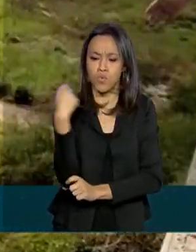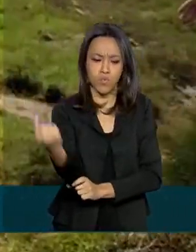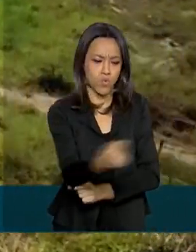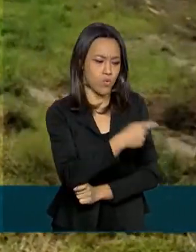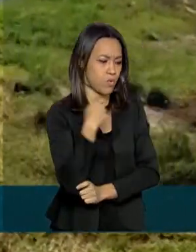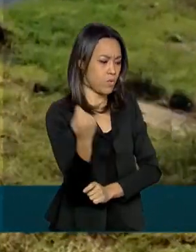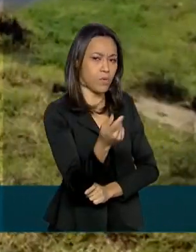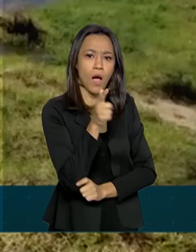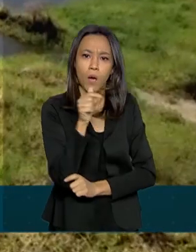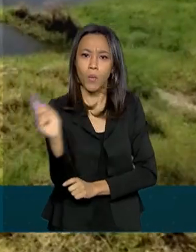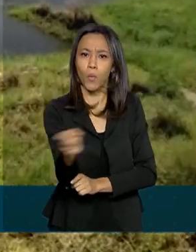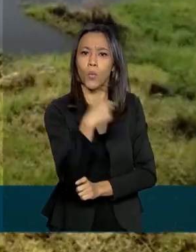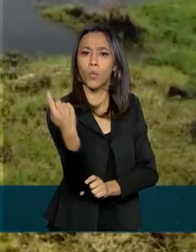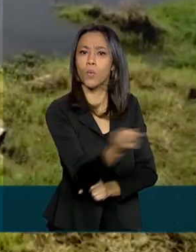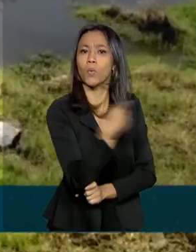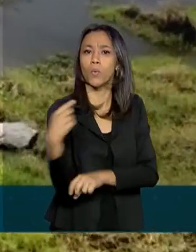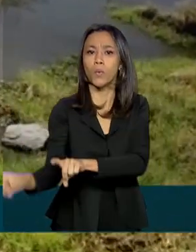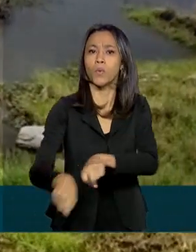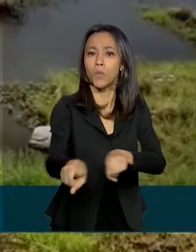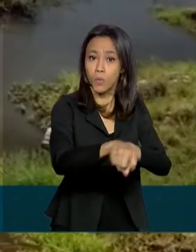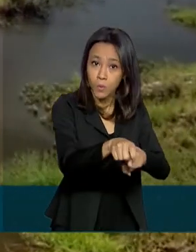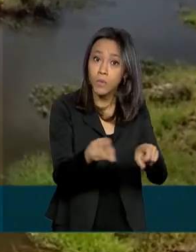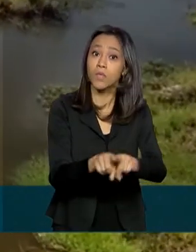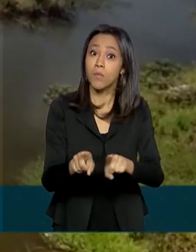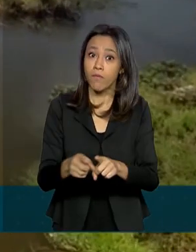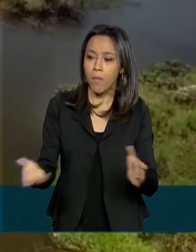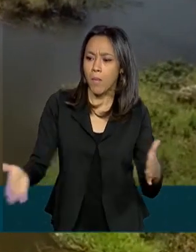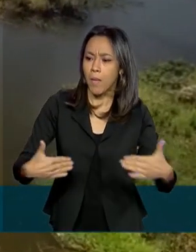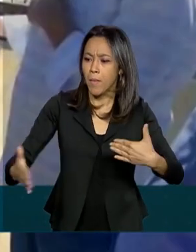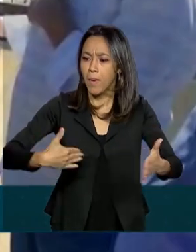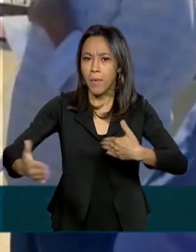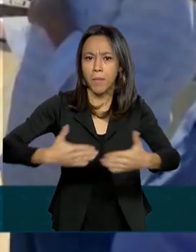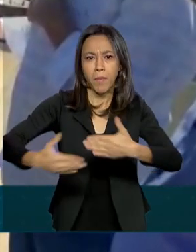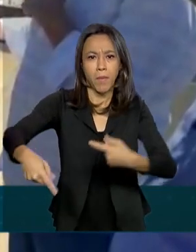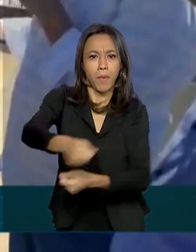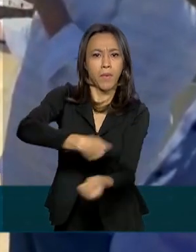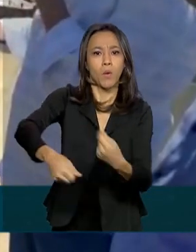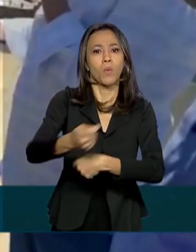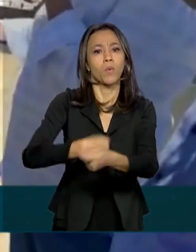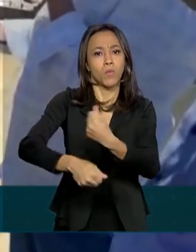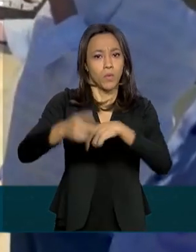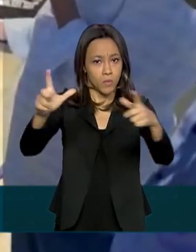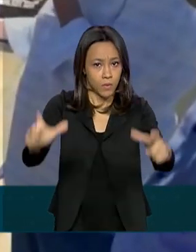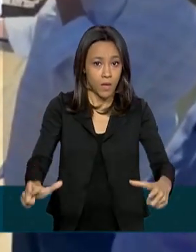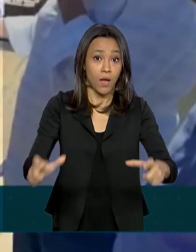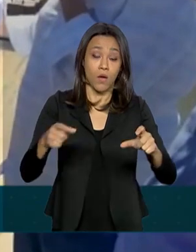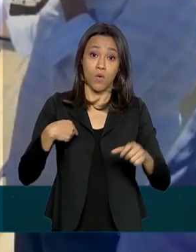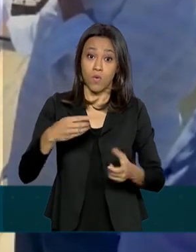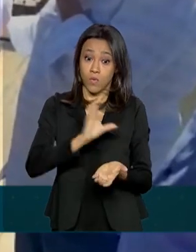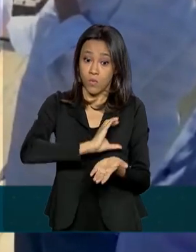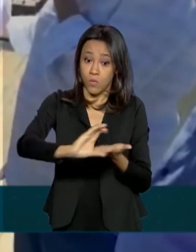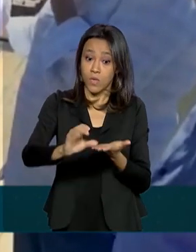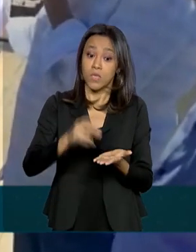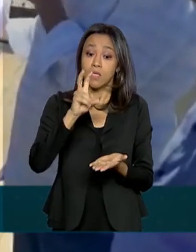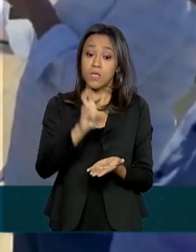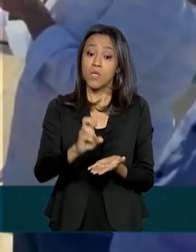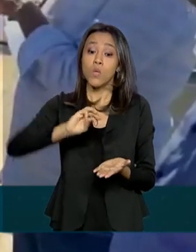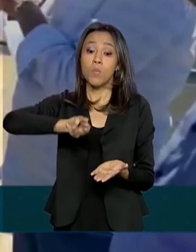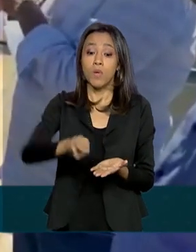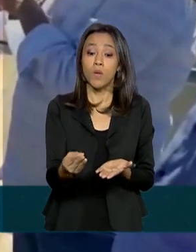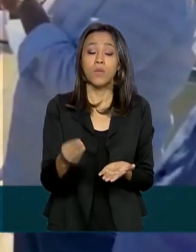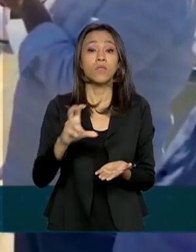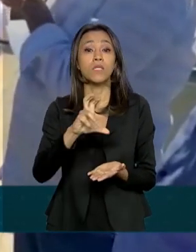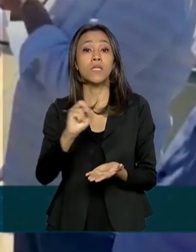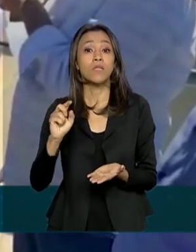cultivo da piscicultura, movimentando a economia local. O governo federal investiu 5 milhões e meio de